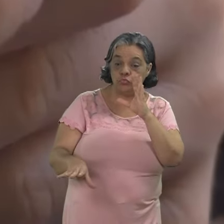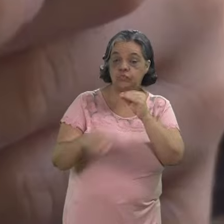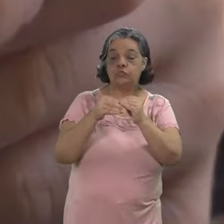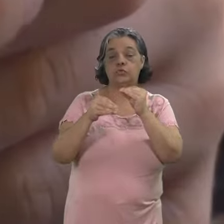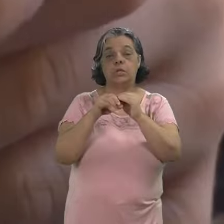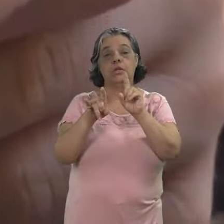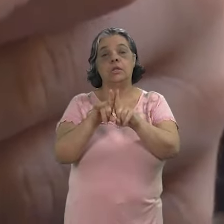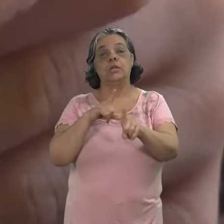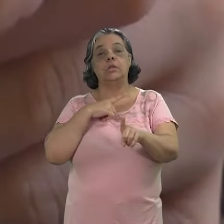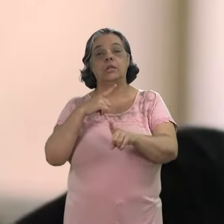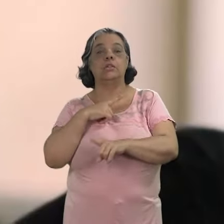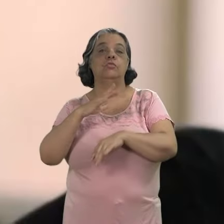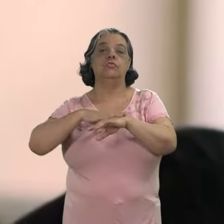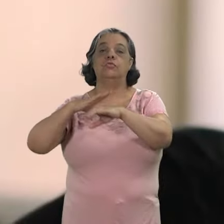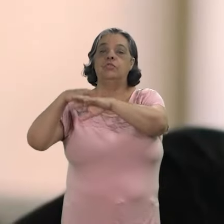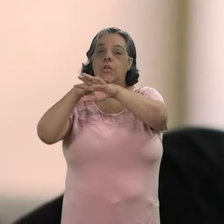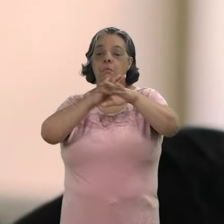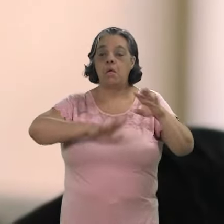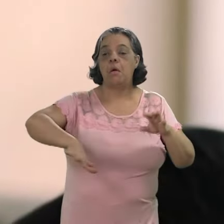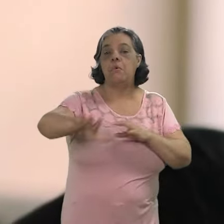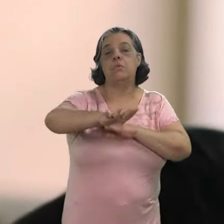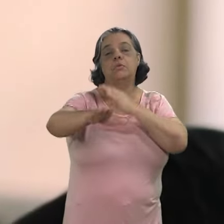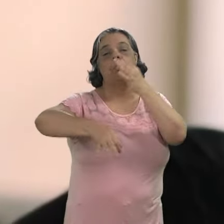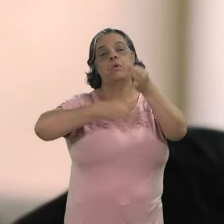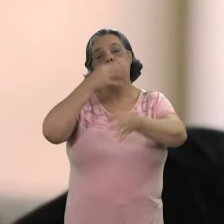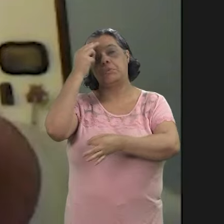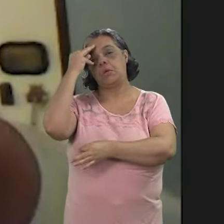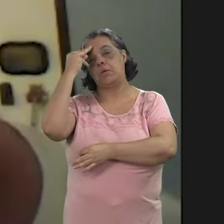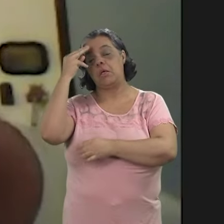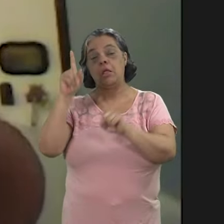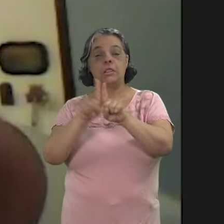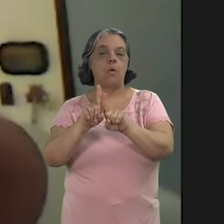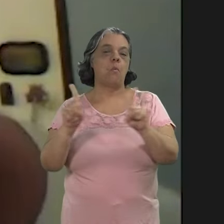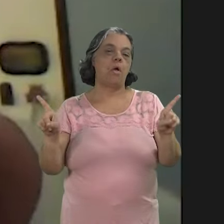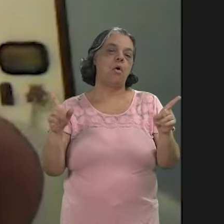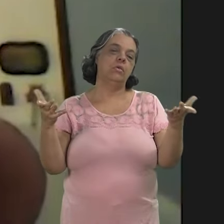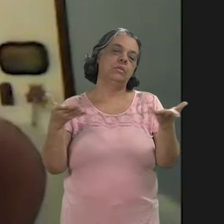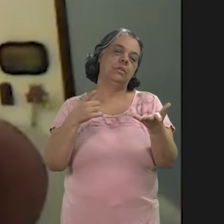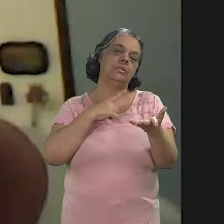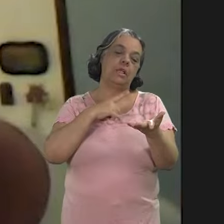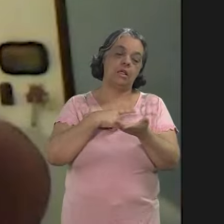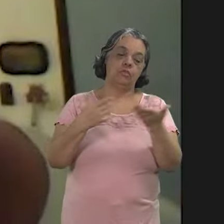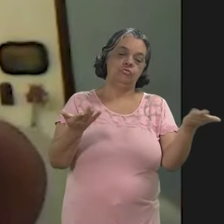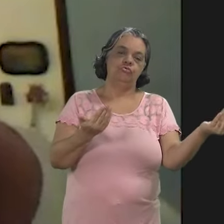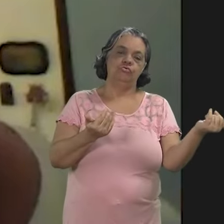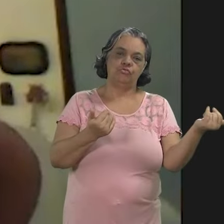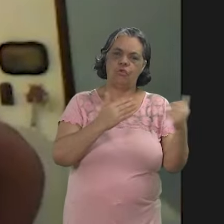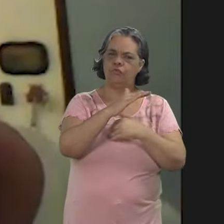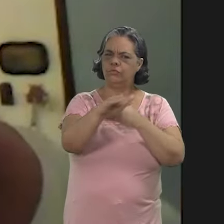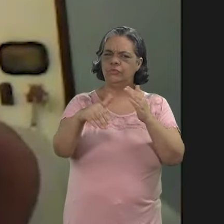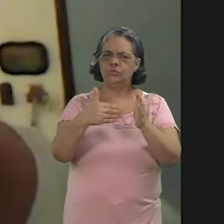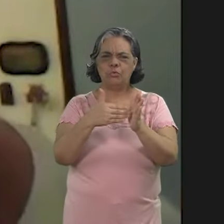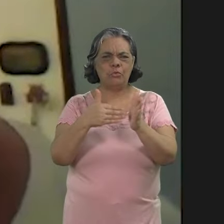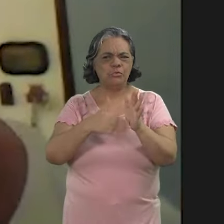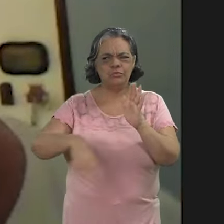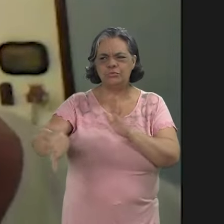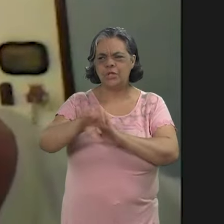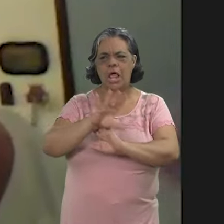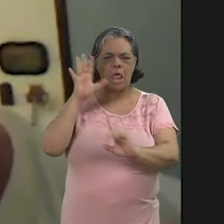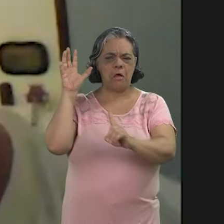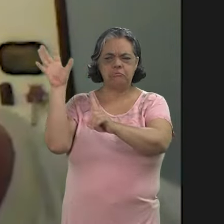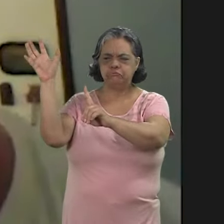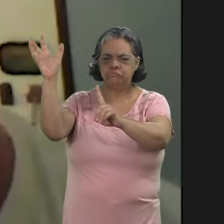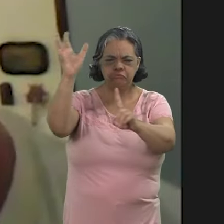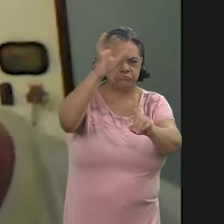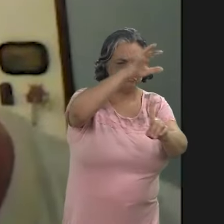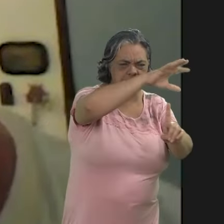conteúdo que instigue nas populações o pensamento crítico. Então, tem, hoje em dia, a juventude, de um modo geral, ela é